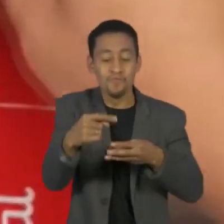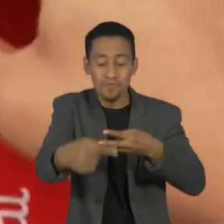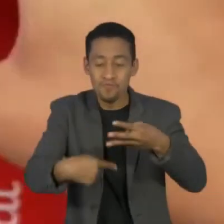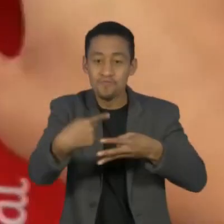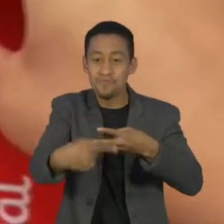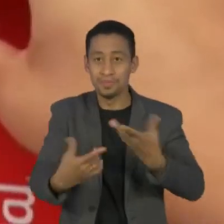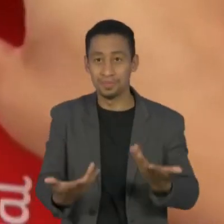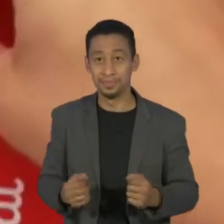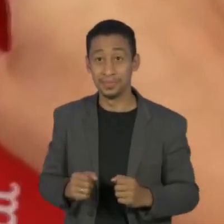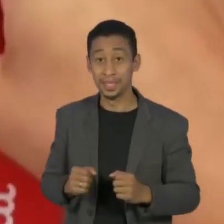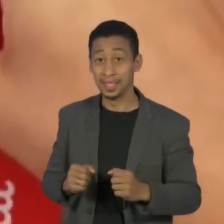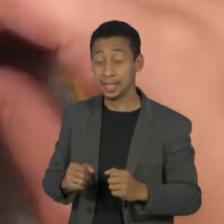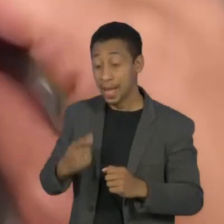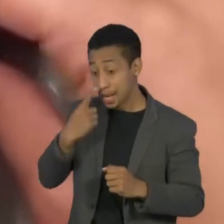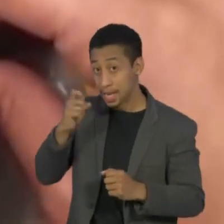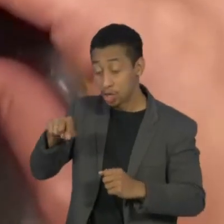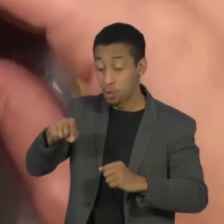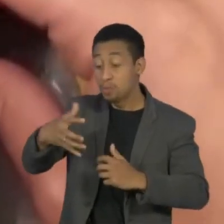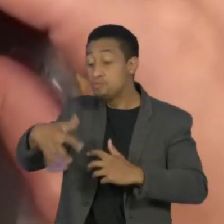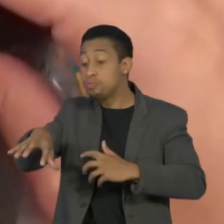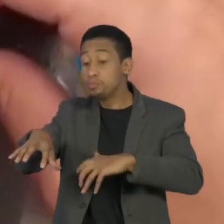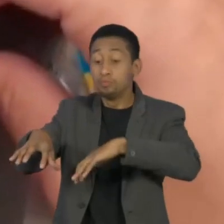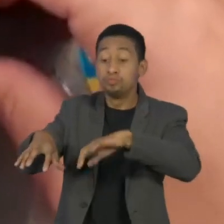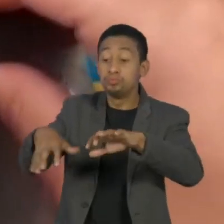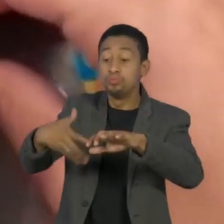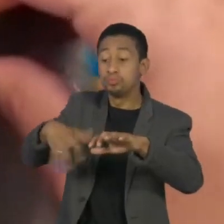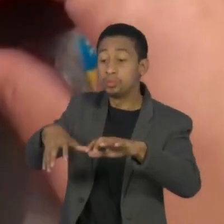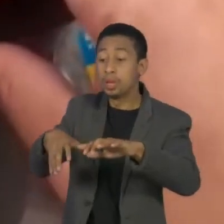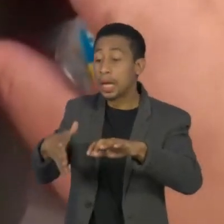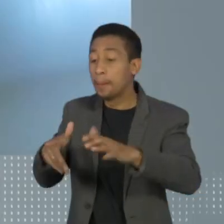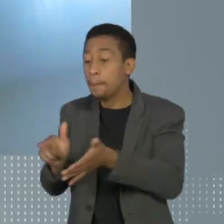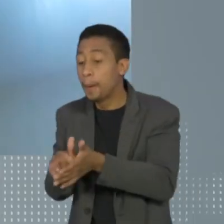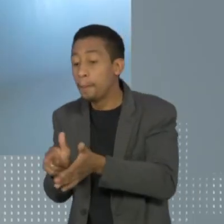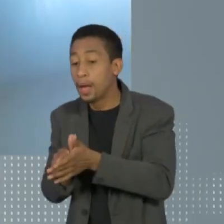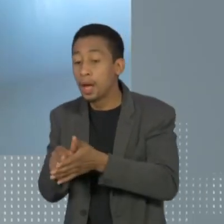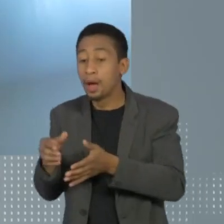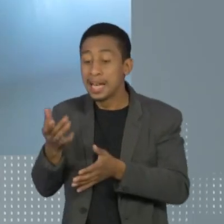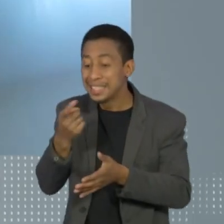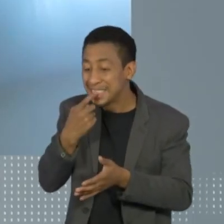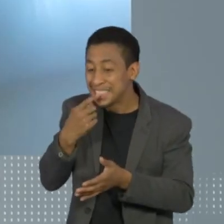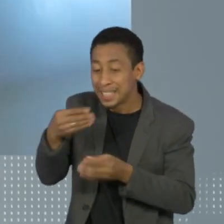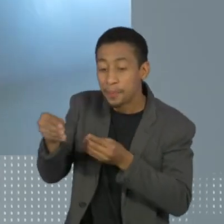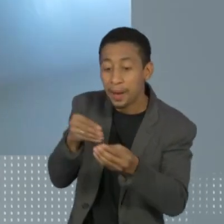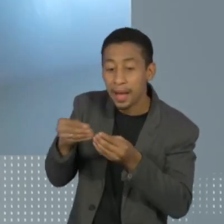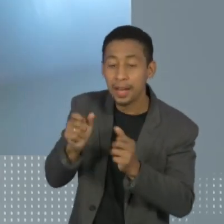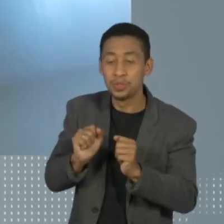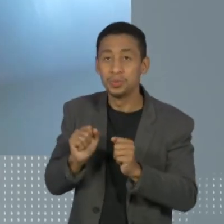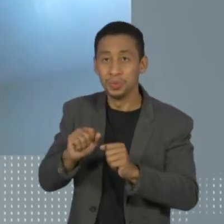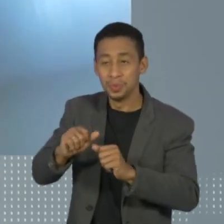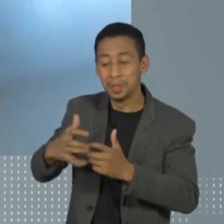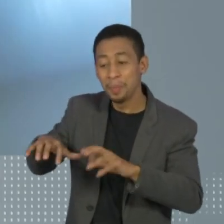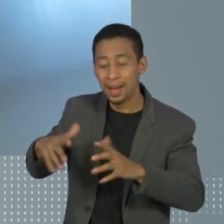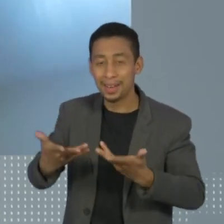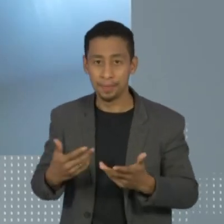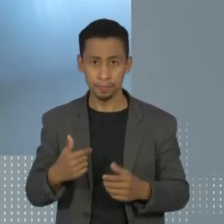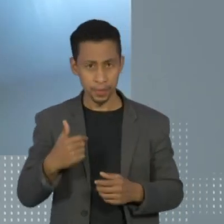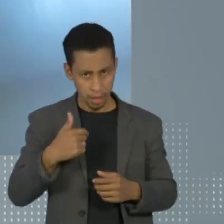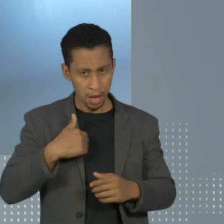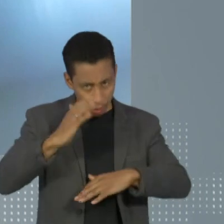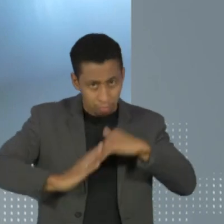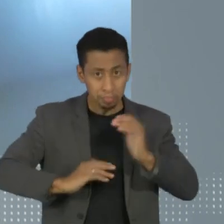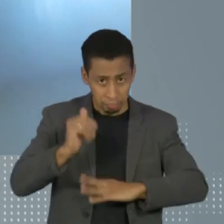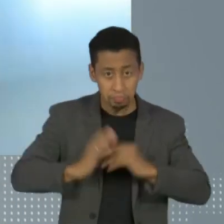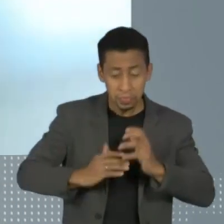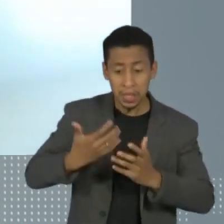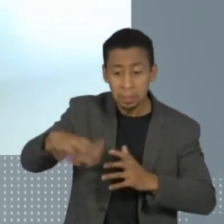Separar materiais recicláveis já faz parte do dia a dia da Márcia. Eu separo em caixas os metais, os papelões, os